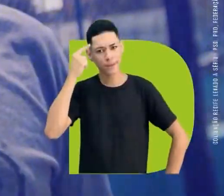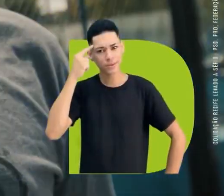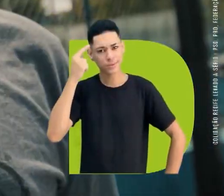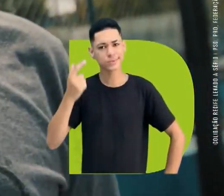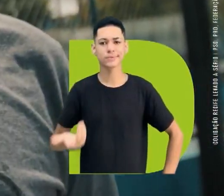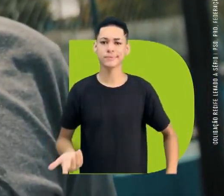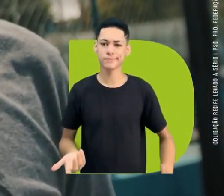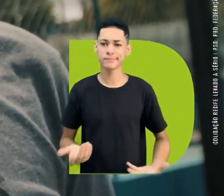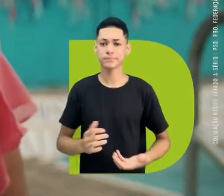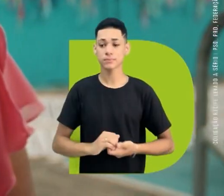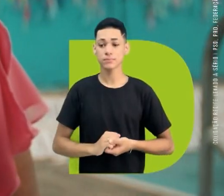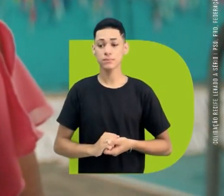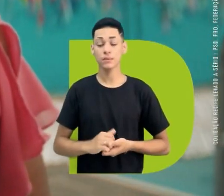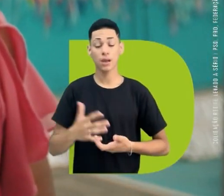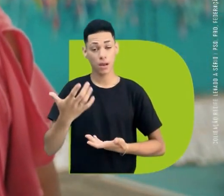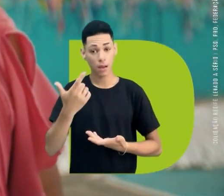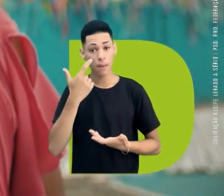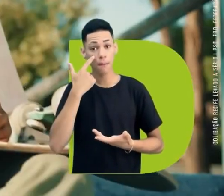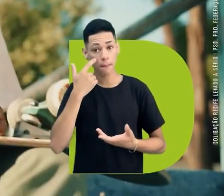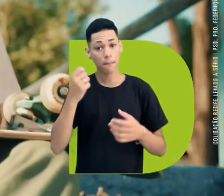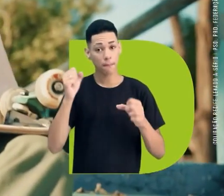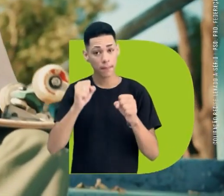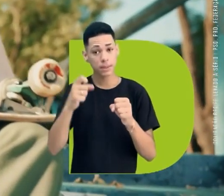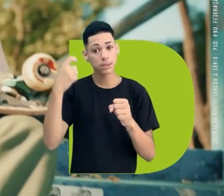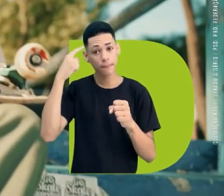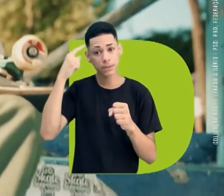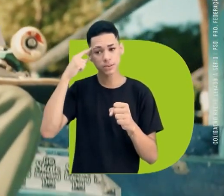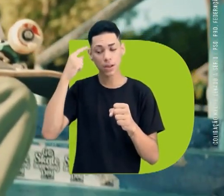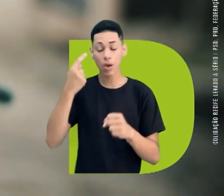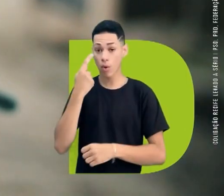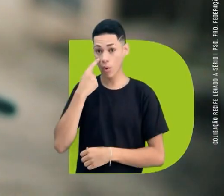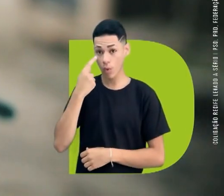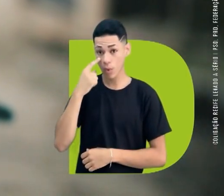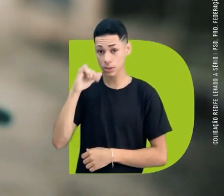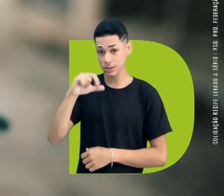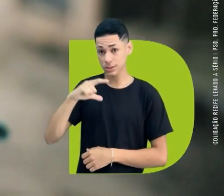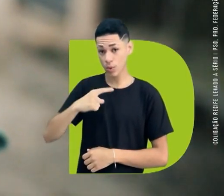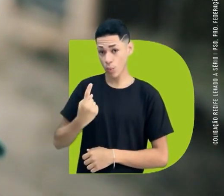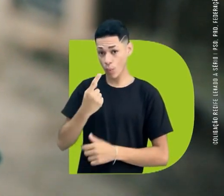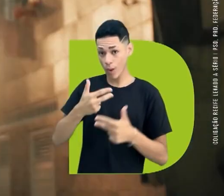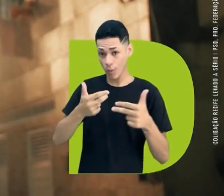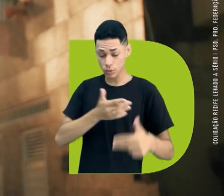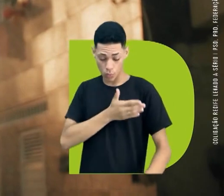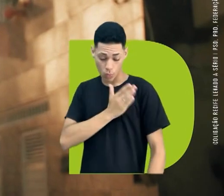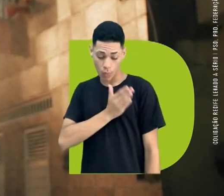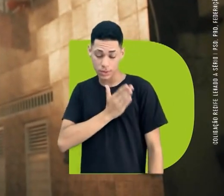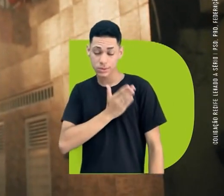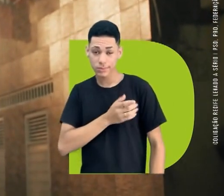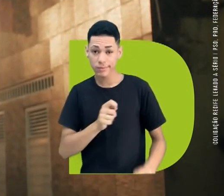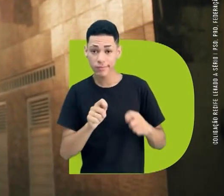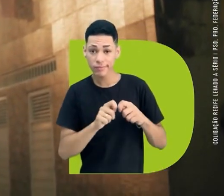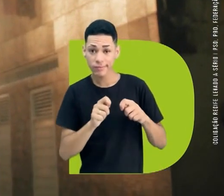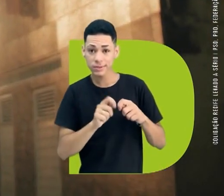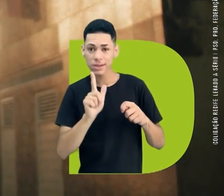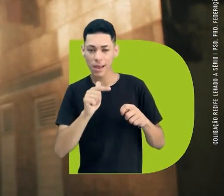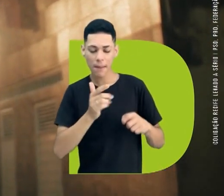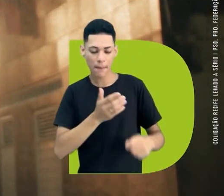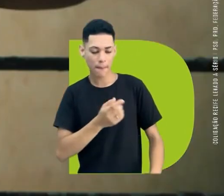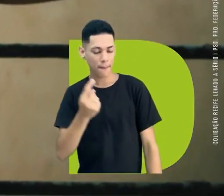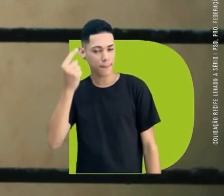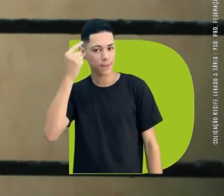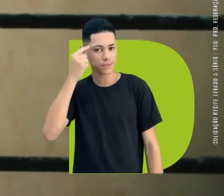Já pensasse? Ah, pois pense. E olha, se tem uma coisa que um coração faz,